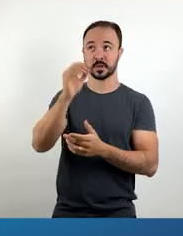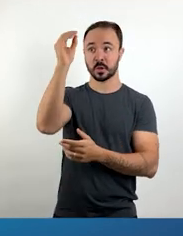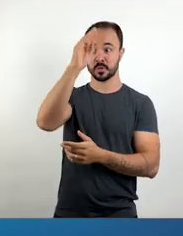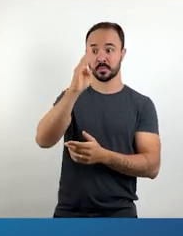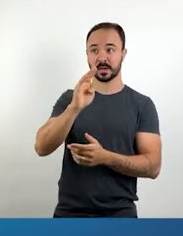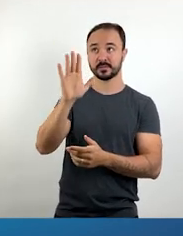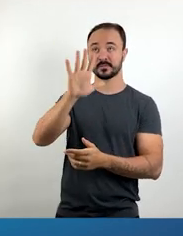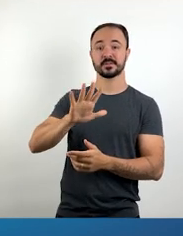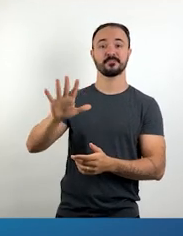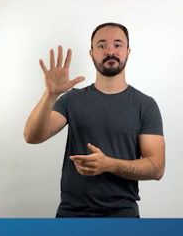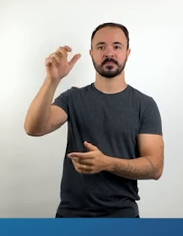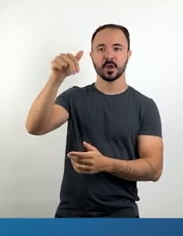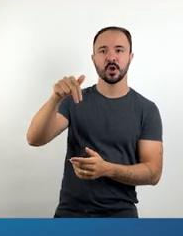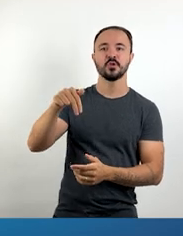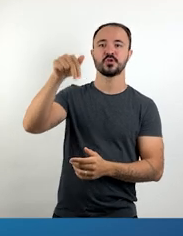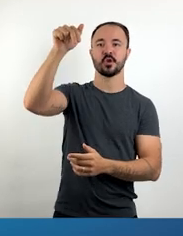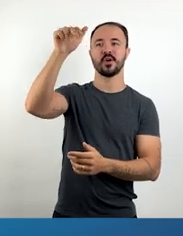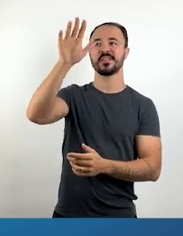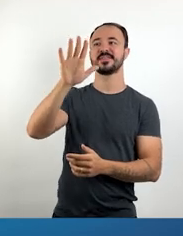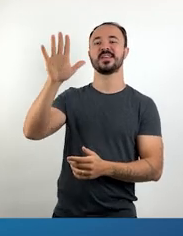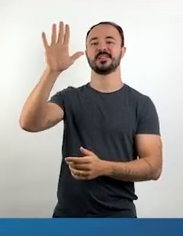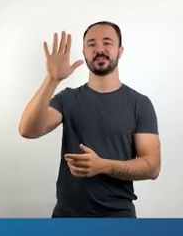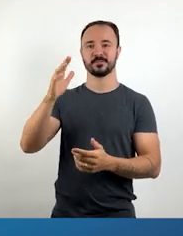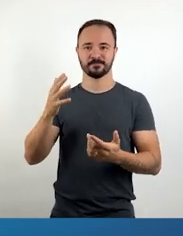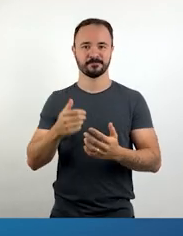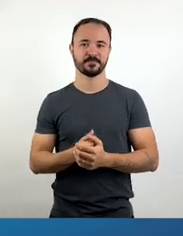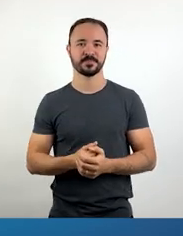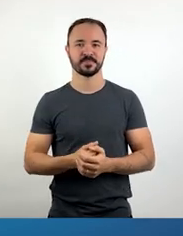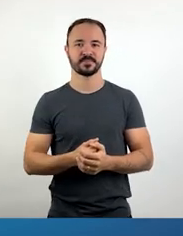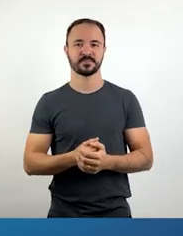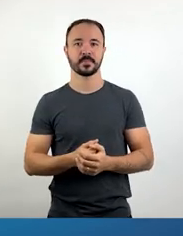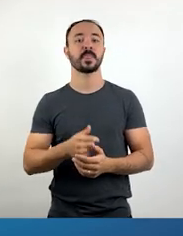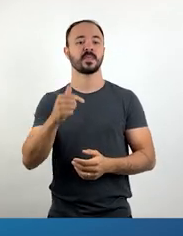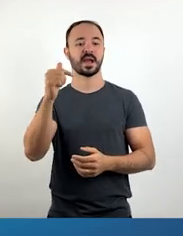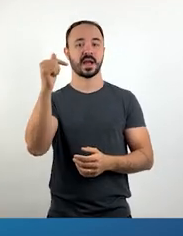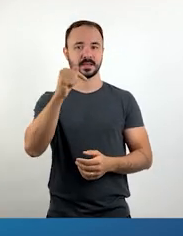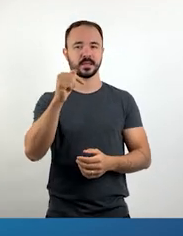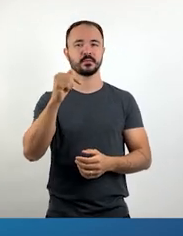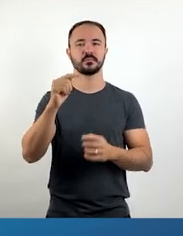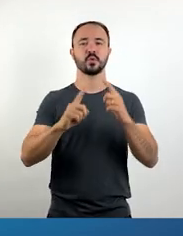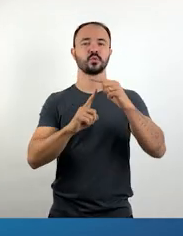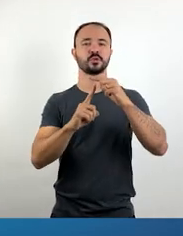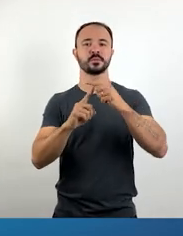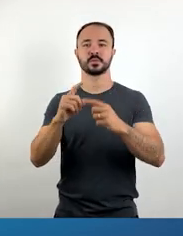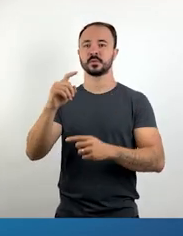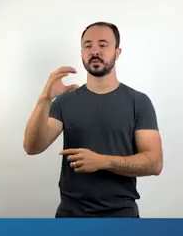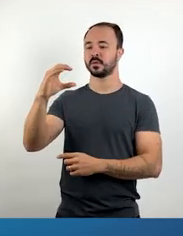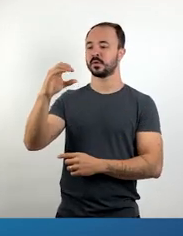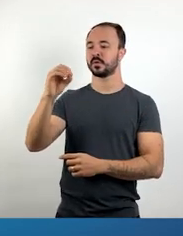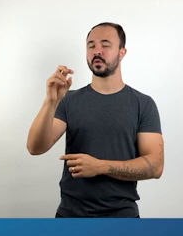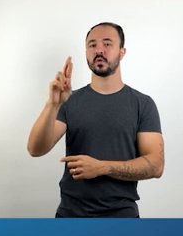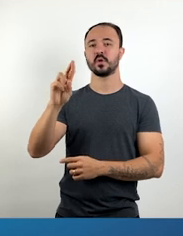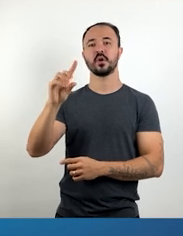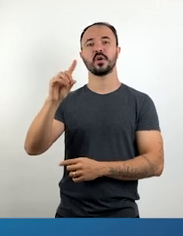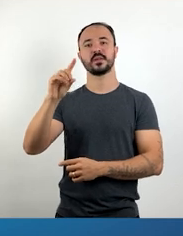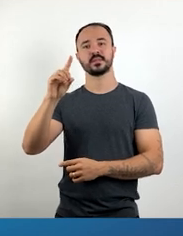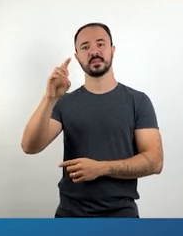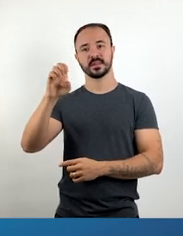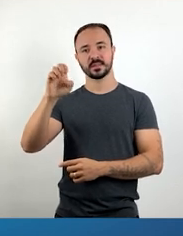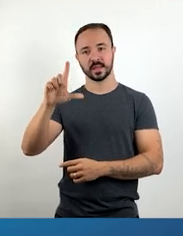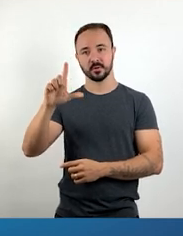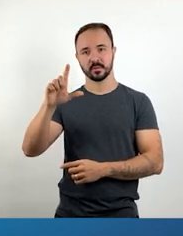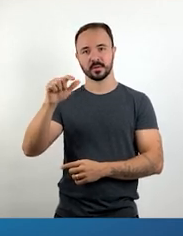solidifica no Brasil. Este gênero se caracteriza, sobretudo, por fugir da literatura tradicional,